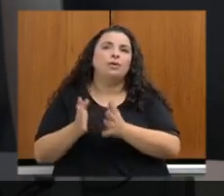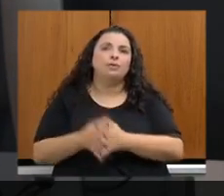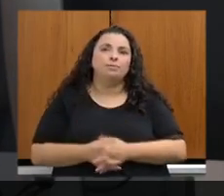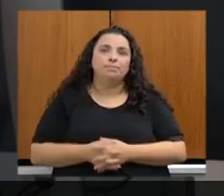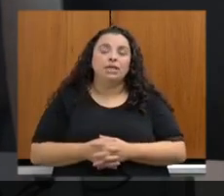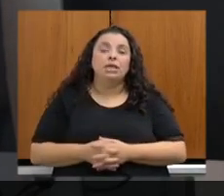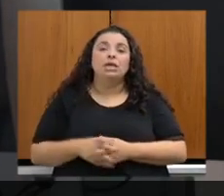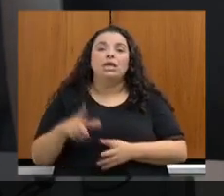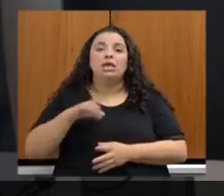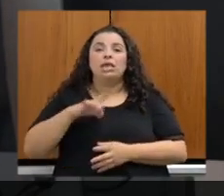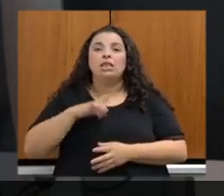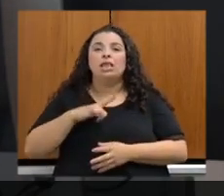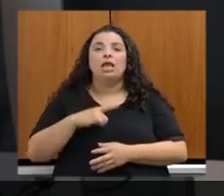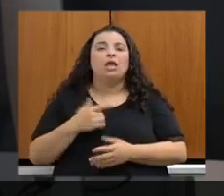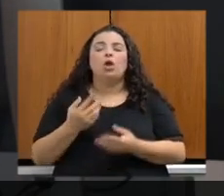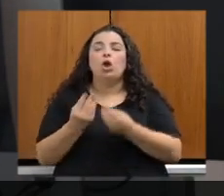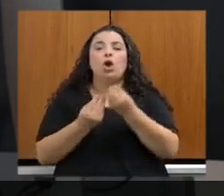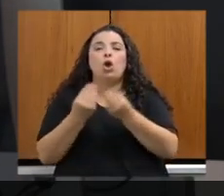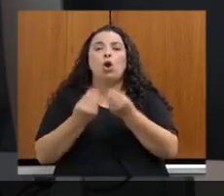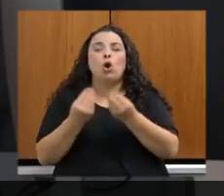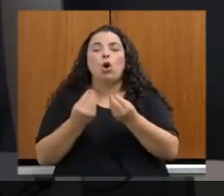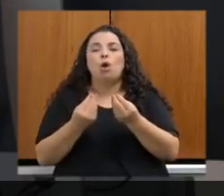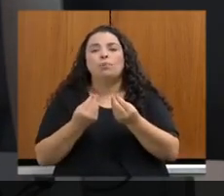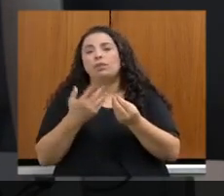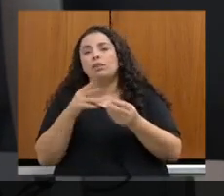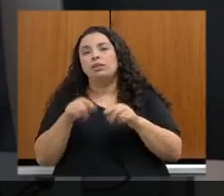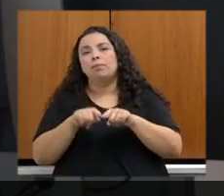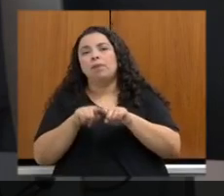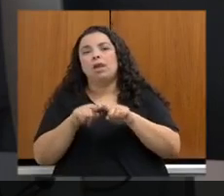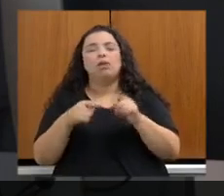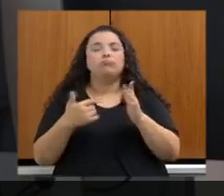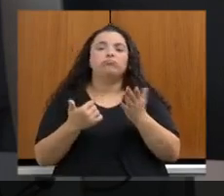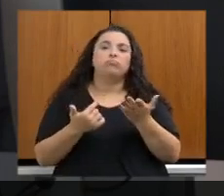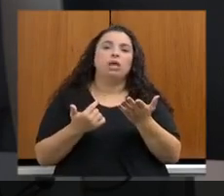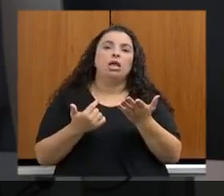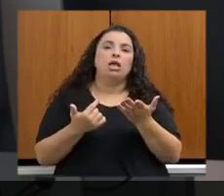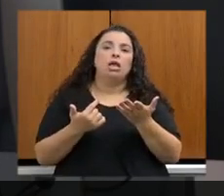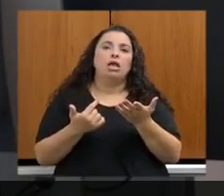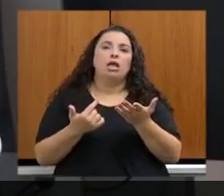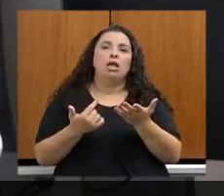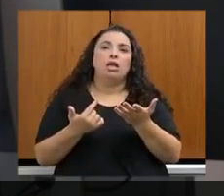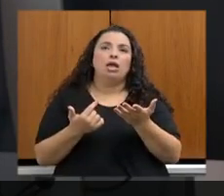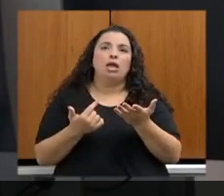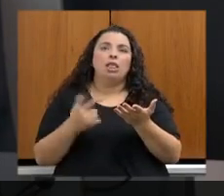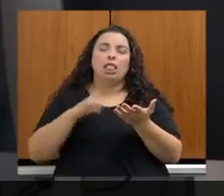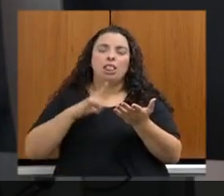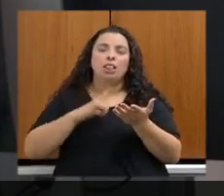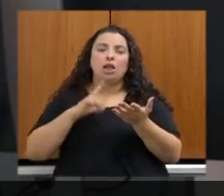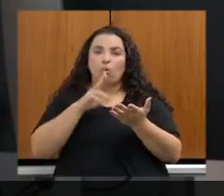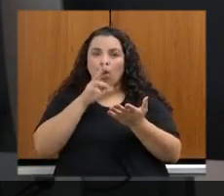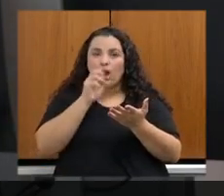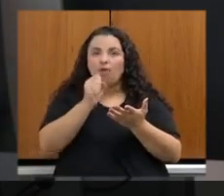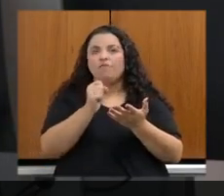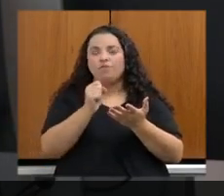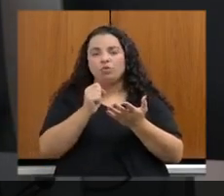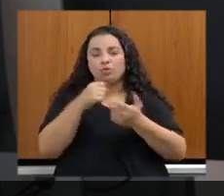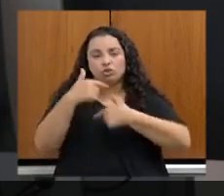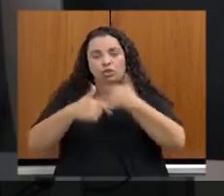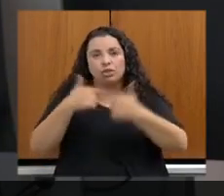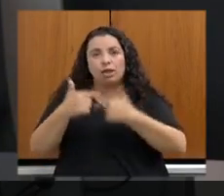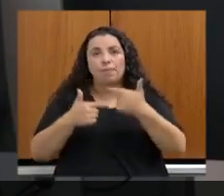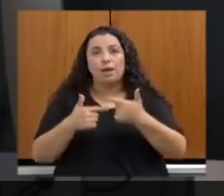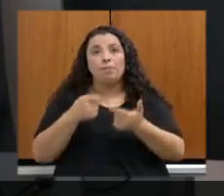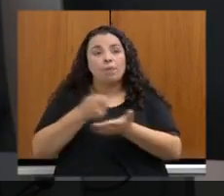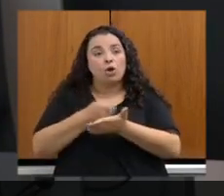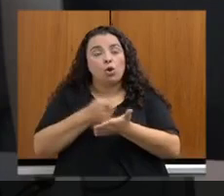desdobramento nos autos de infração. Nós temos também trabalhado em uma força-tarefa para a efetivação da cobrança desses autos de infração, porque